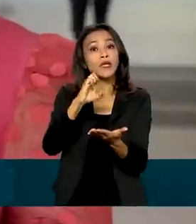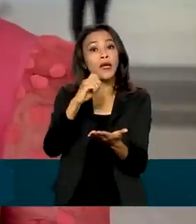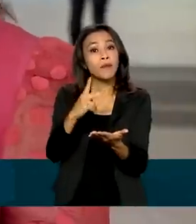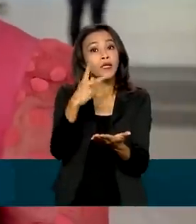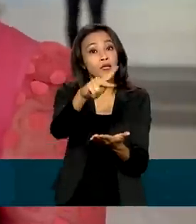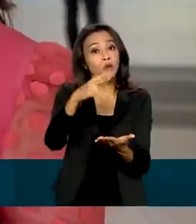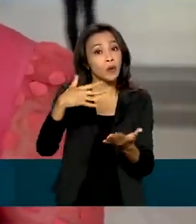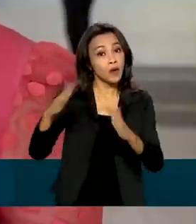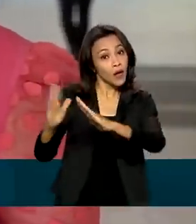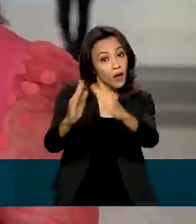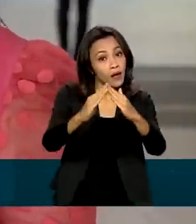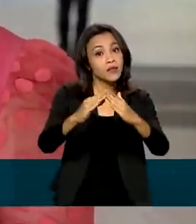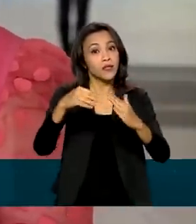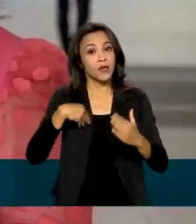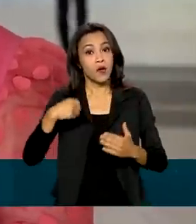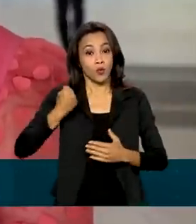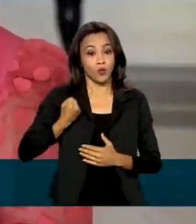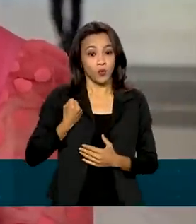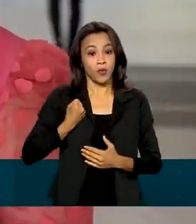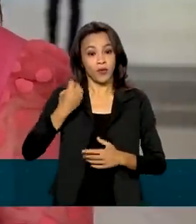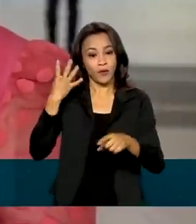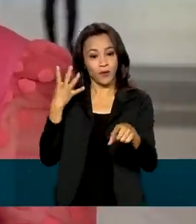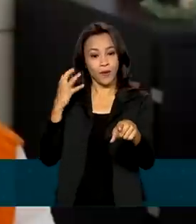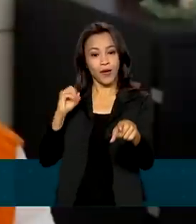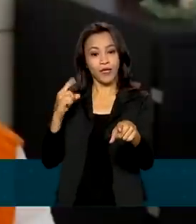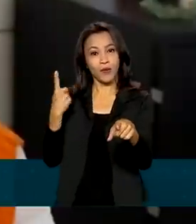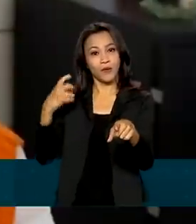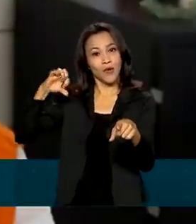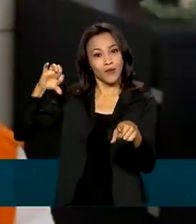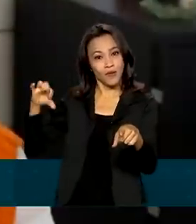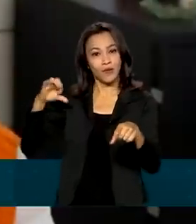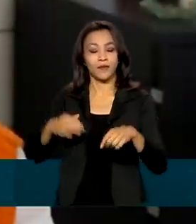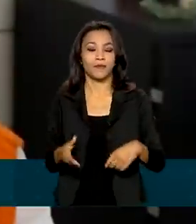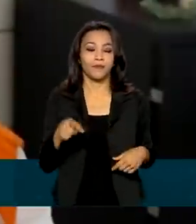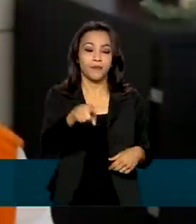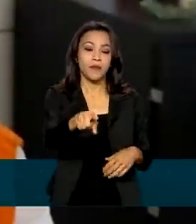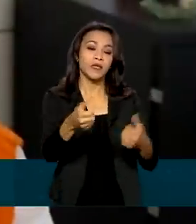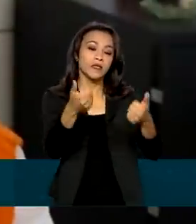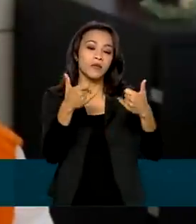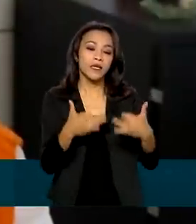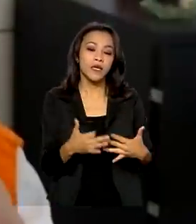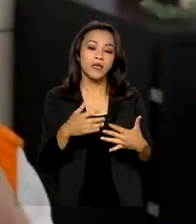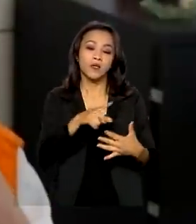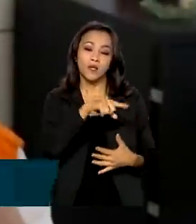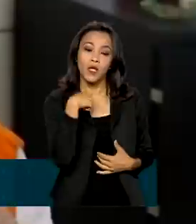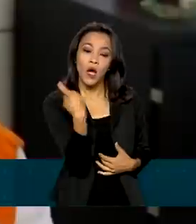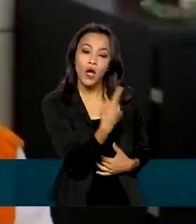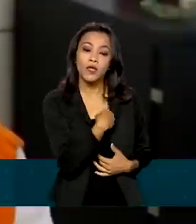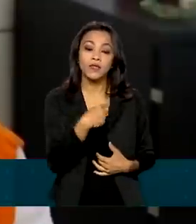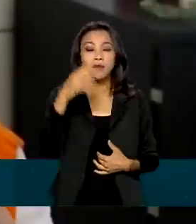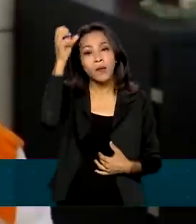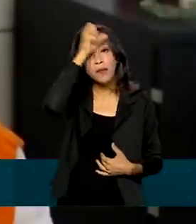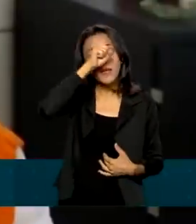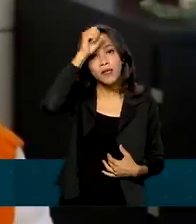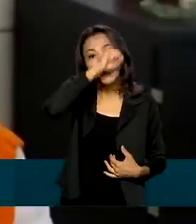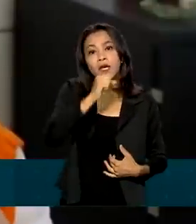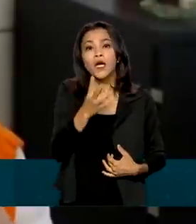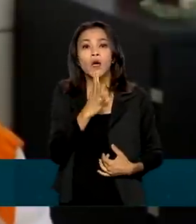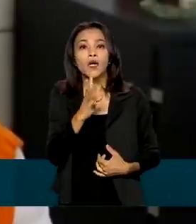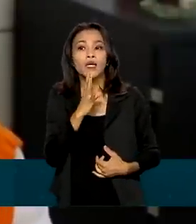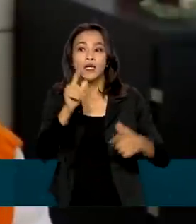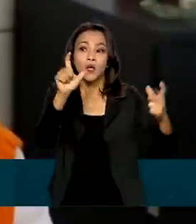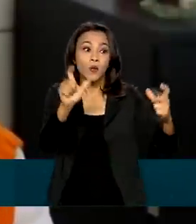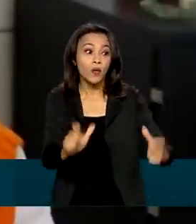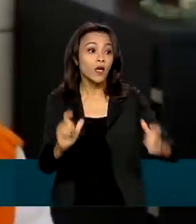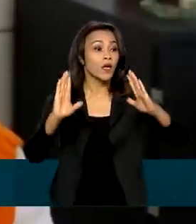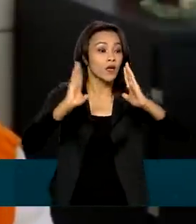sua região para o número 40199. Todos nós temos que aprender e saber ver direito o nosso bairro, onde a